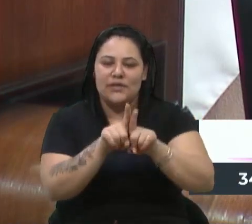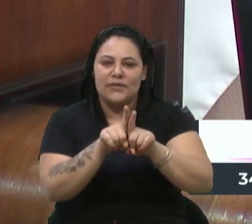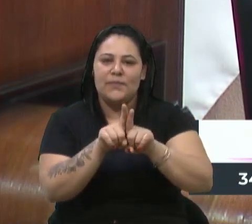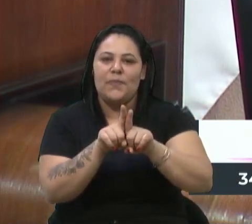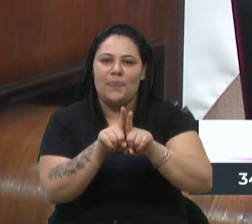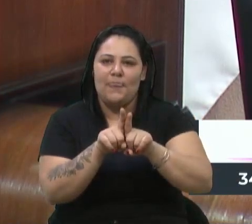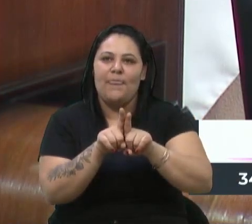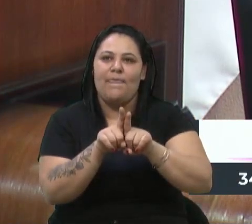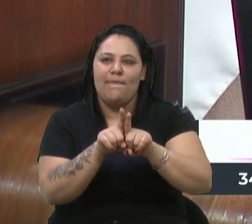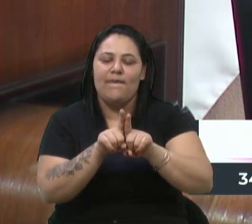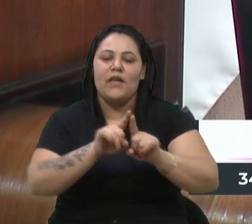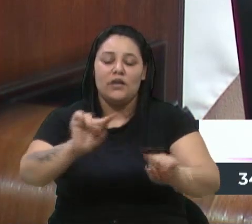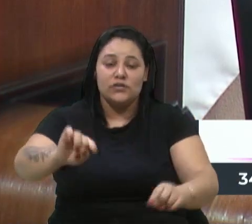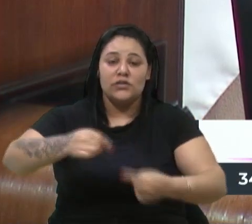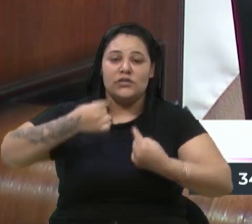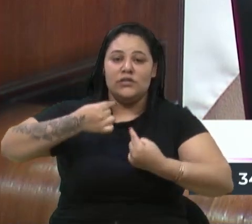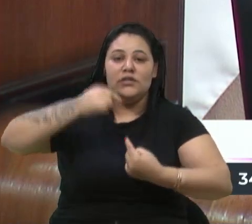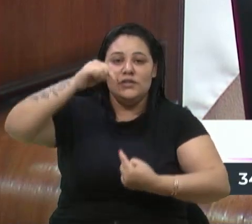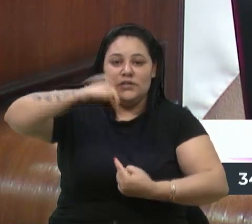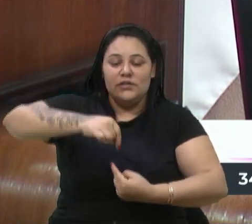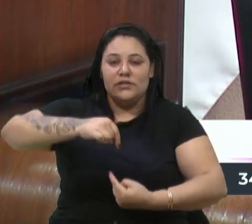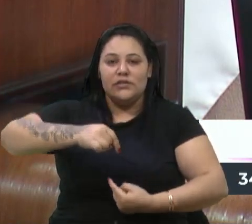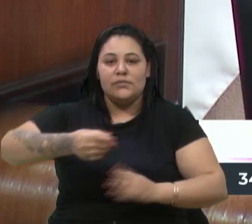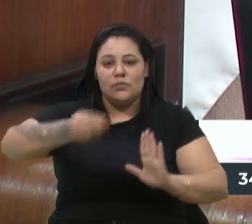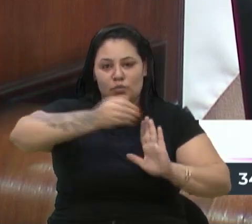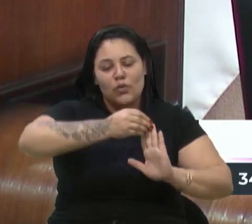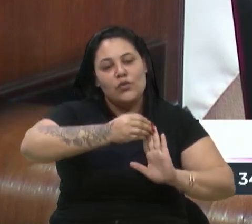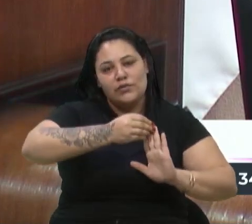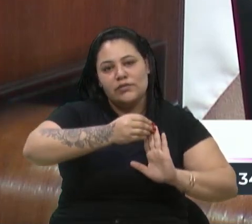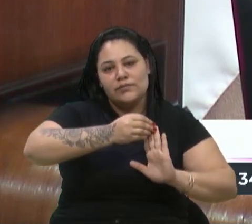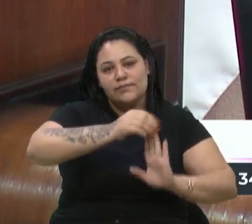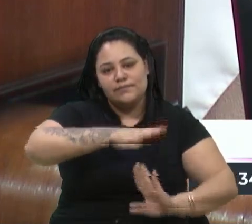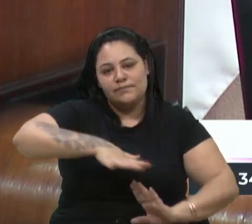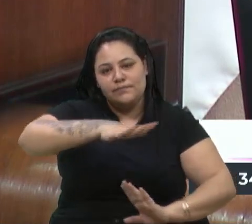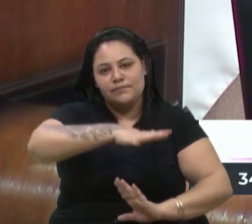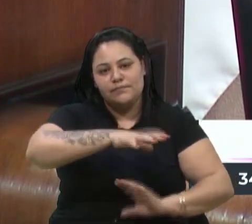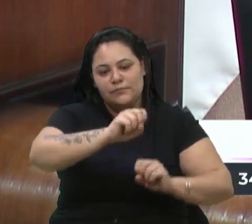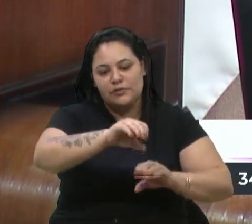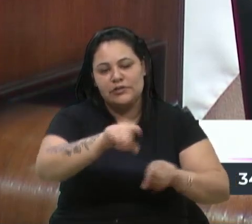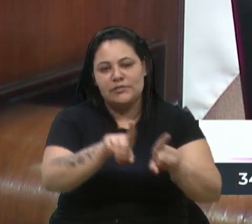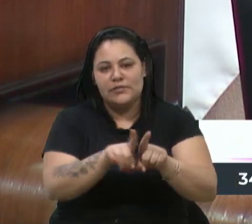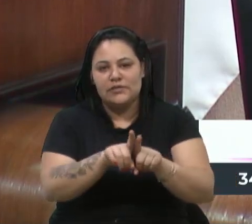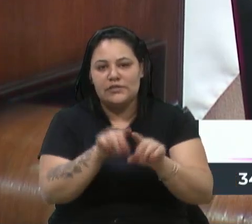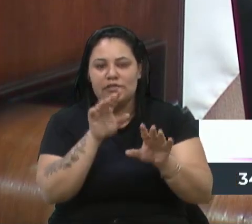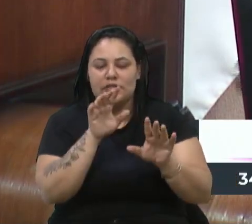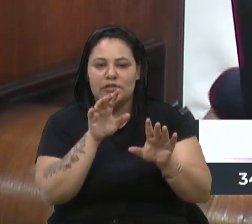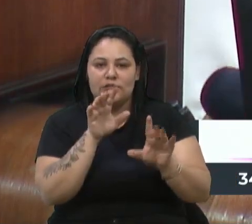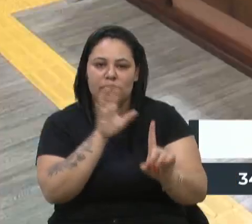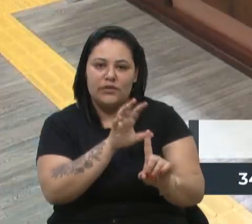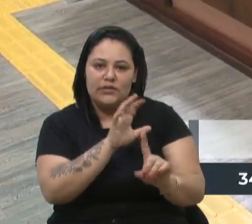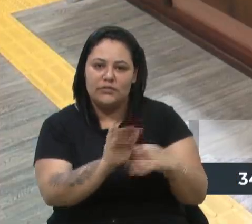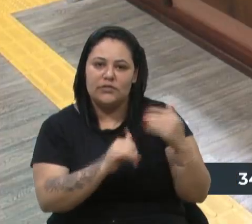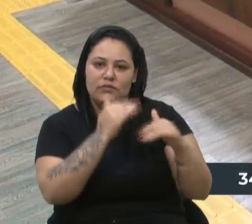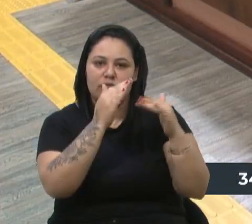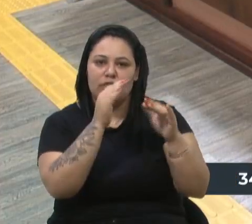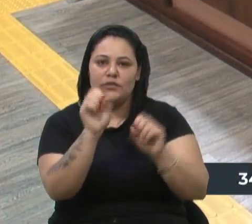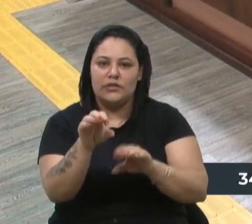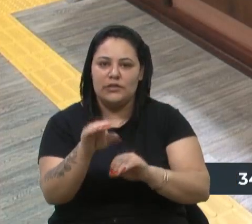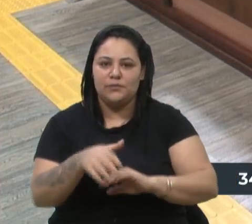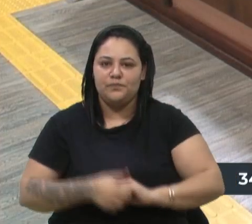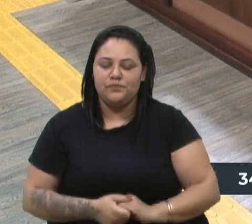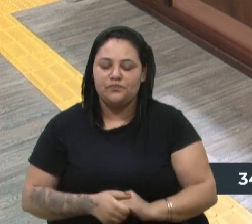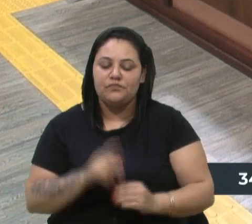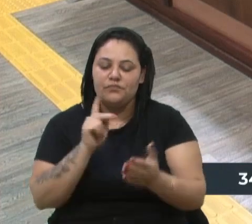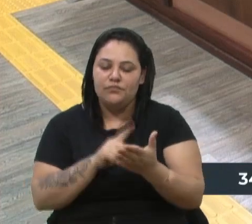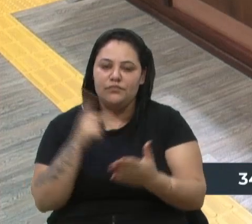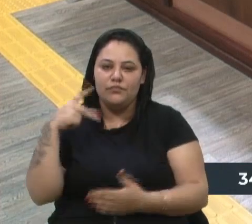esses desafios a que são colocados os nossos estudantes e que só fazem crescer a educação. Verdade, vereadora. E